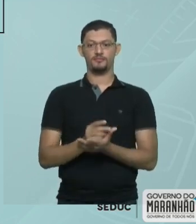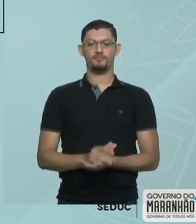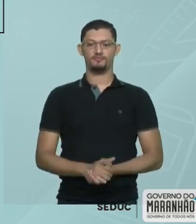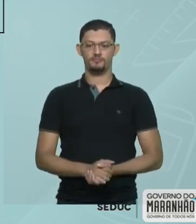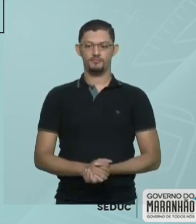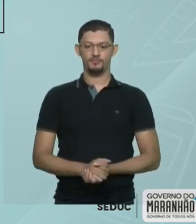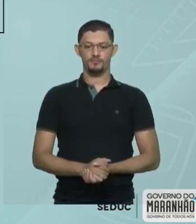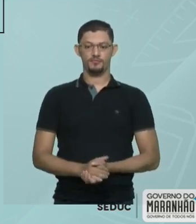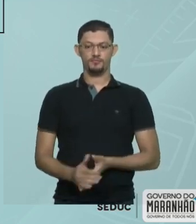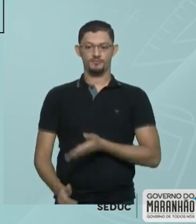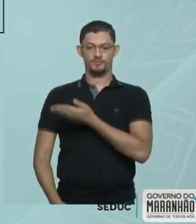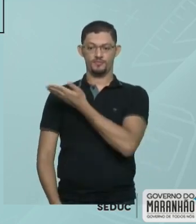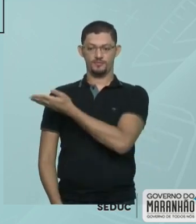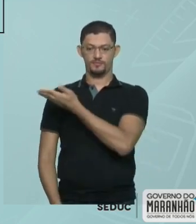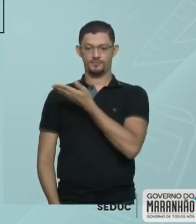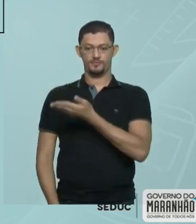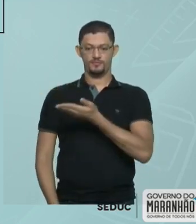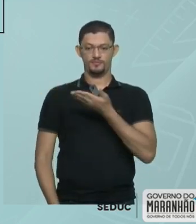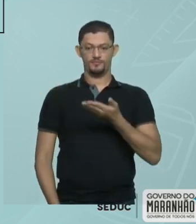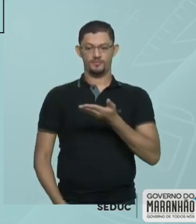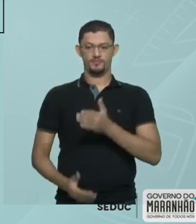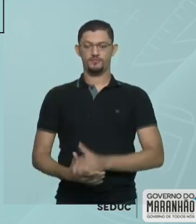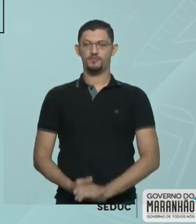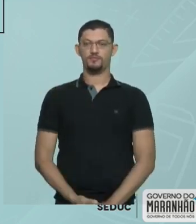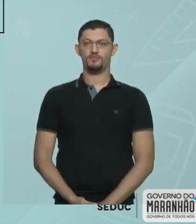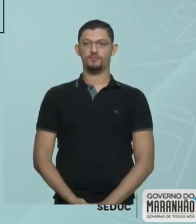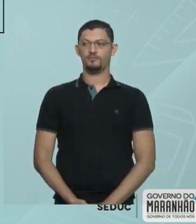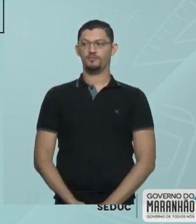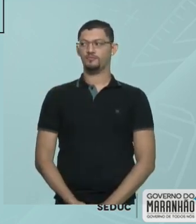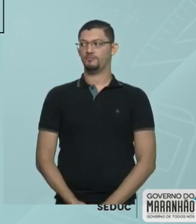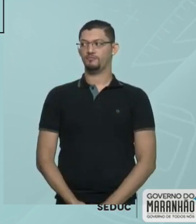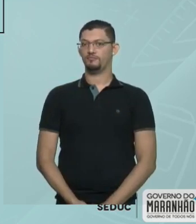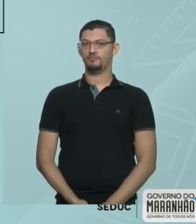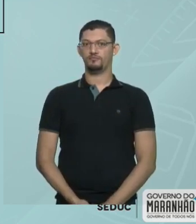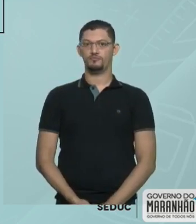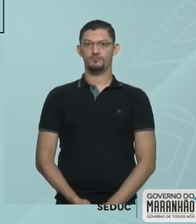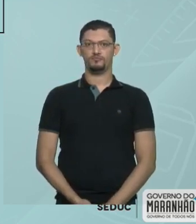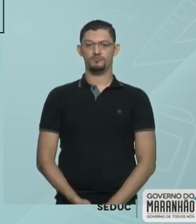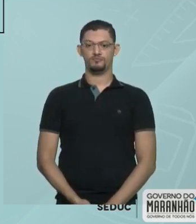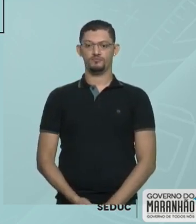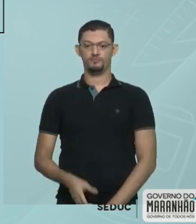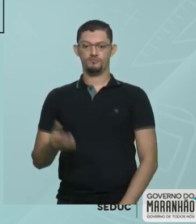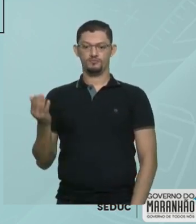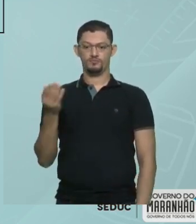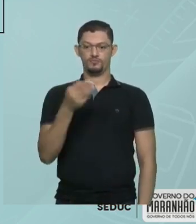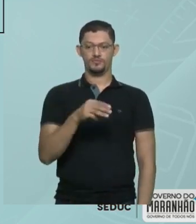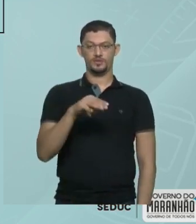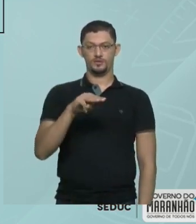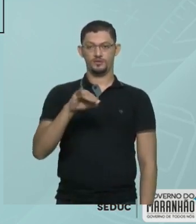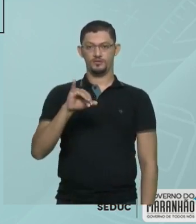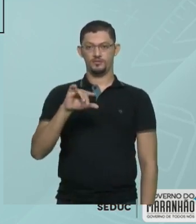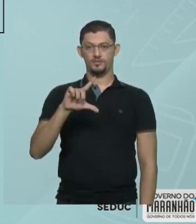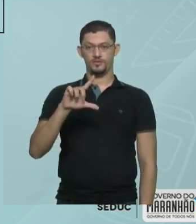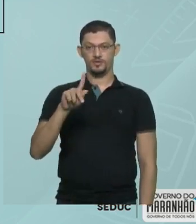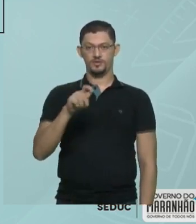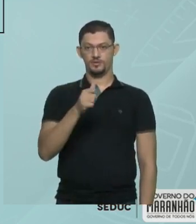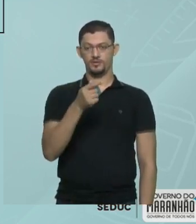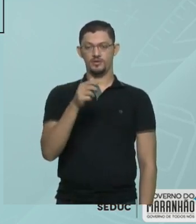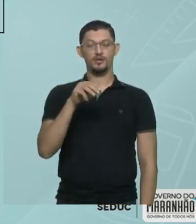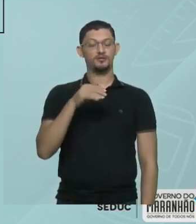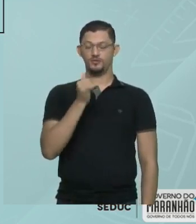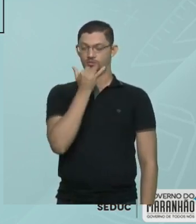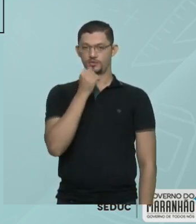simples, C centena simples. Quando eu passo para a classe dos milhares, eu vou ter